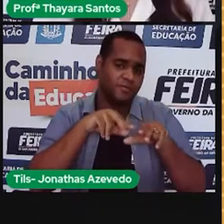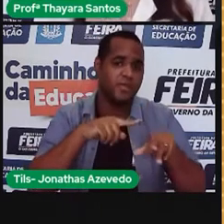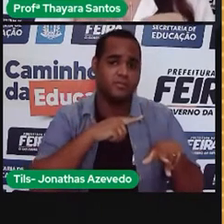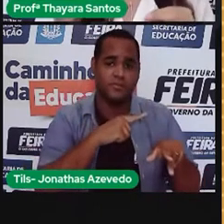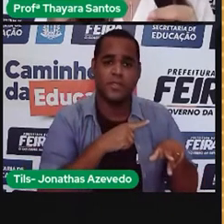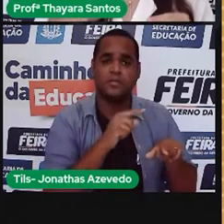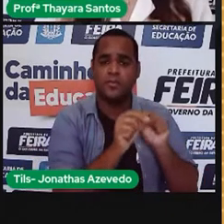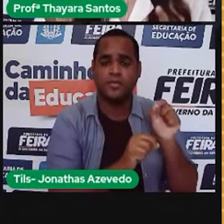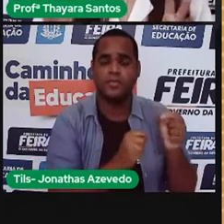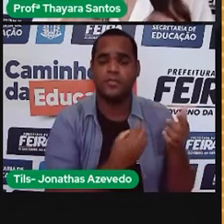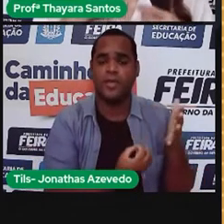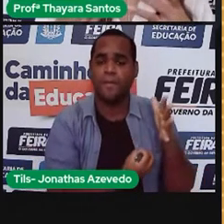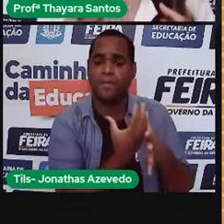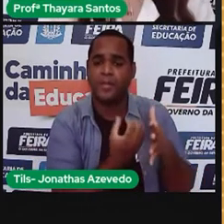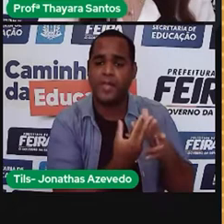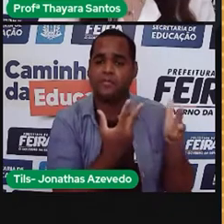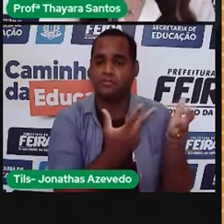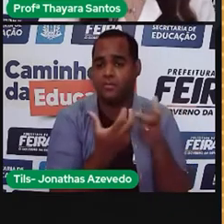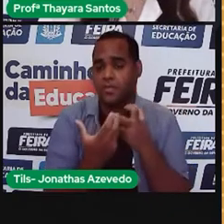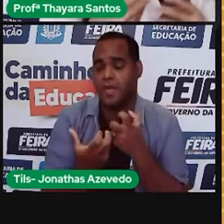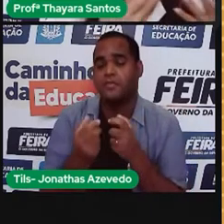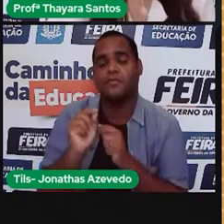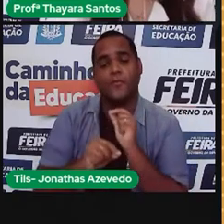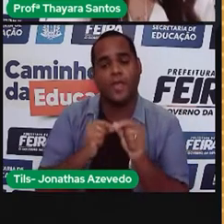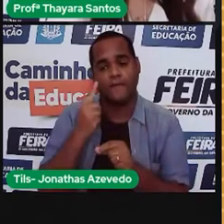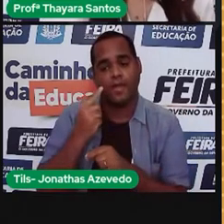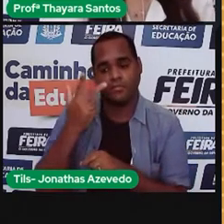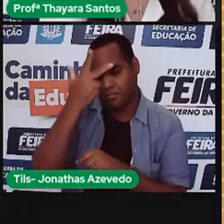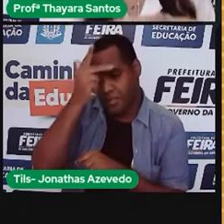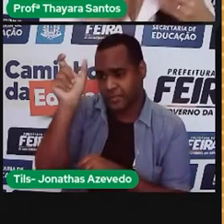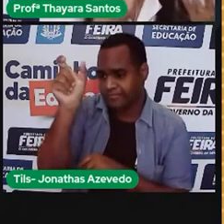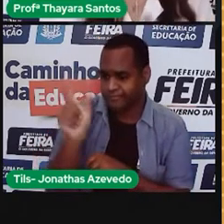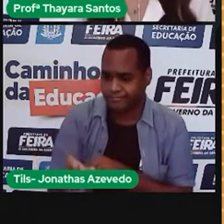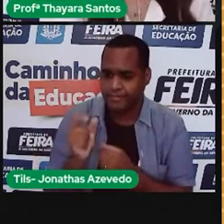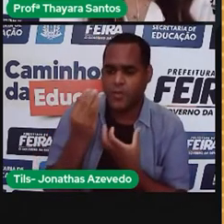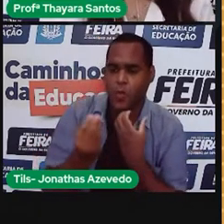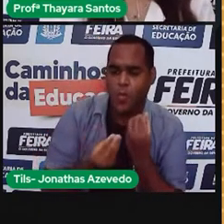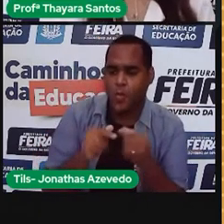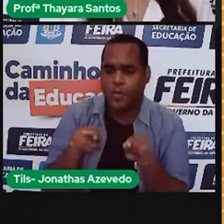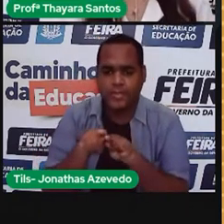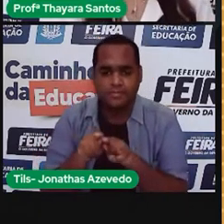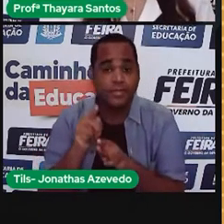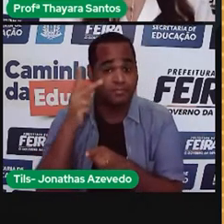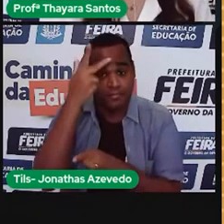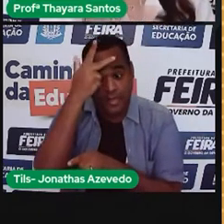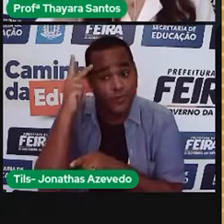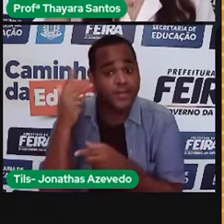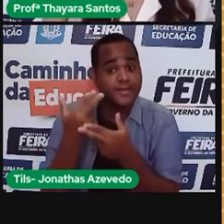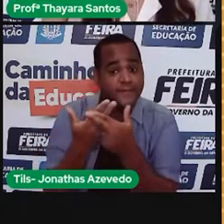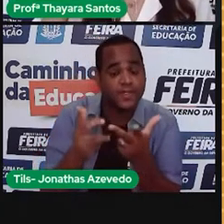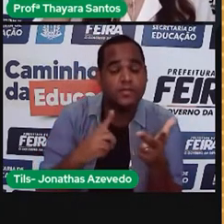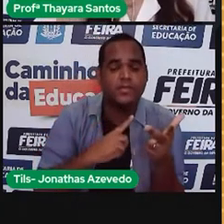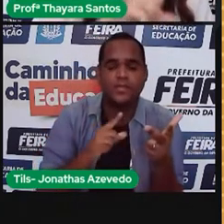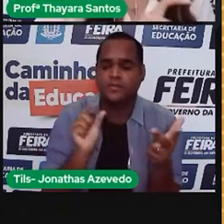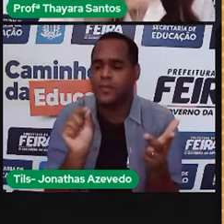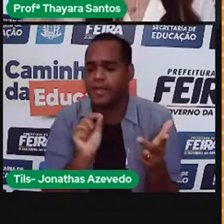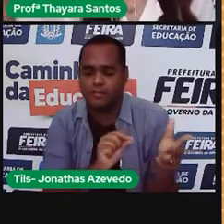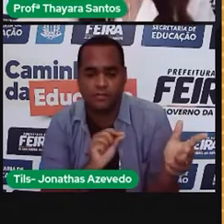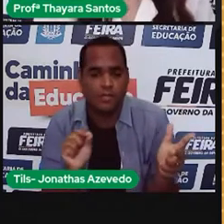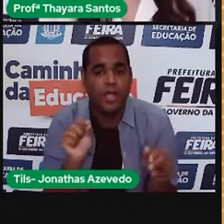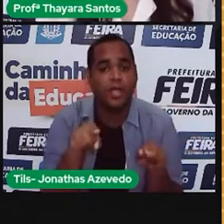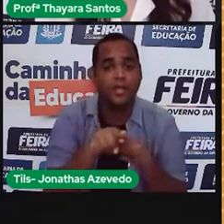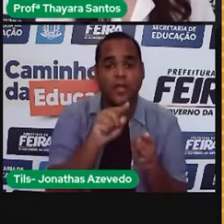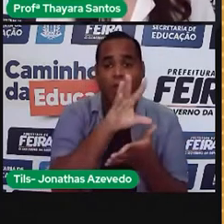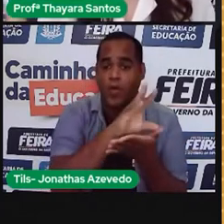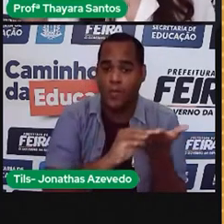Então, ela observa comportamentos ou características dos seres vivos para imitar